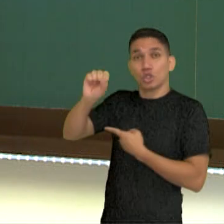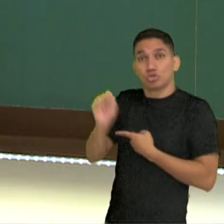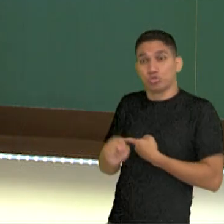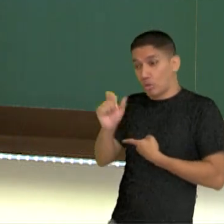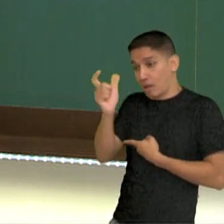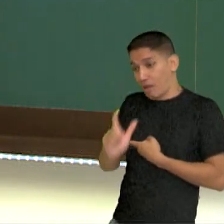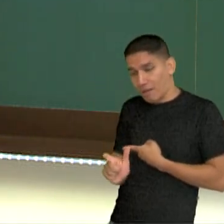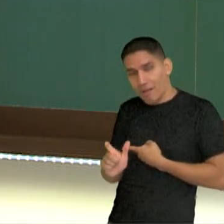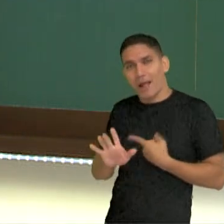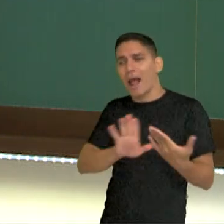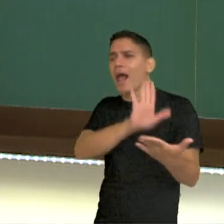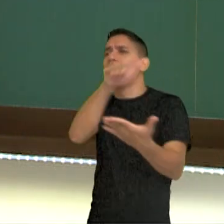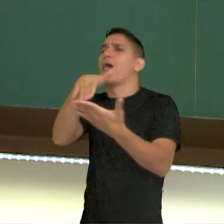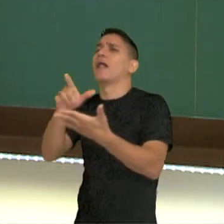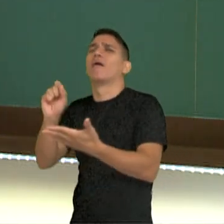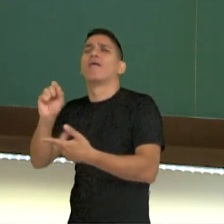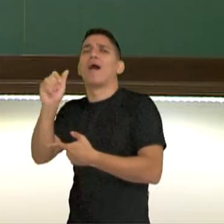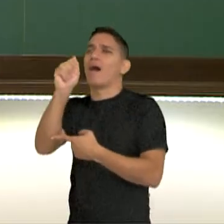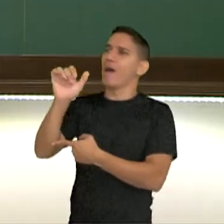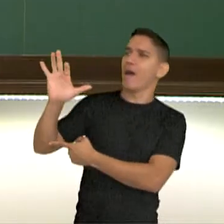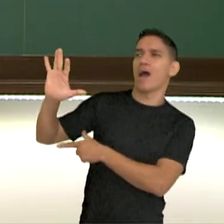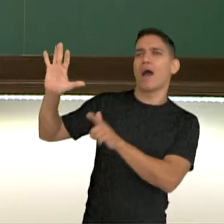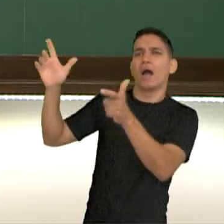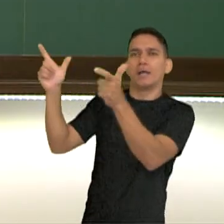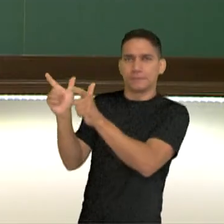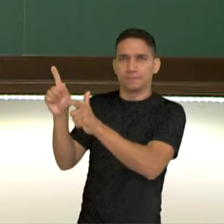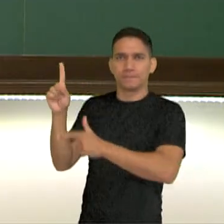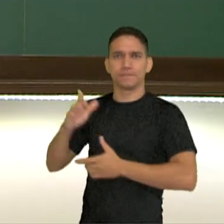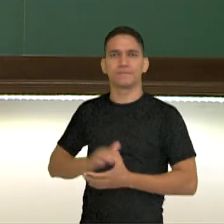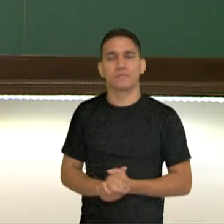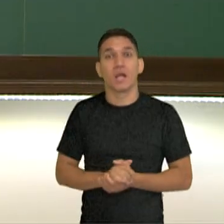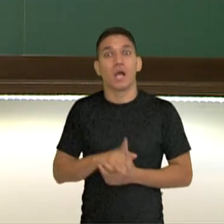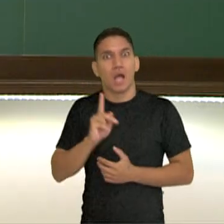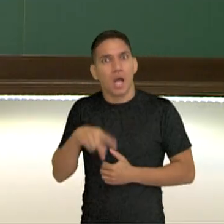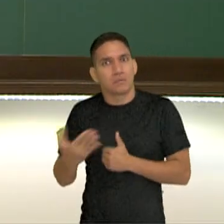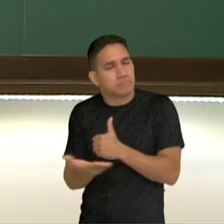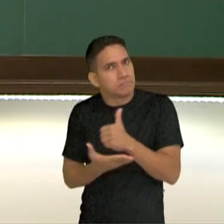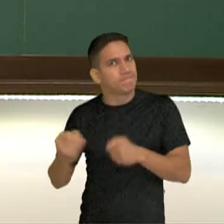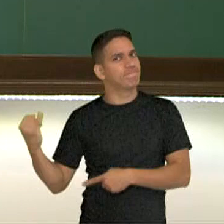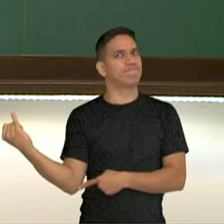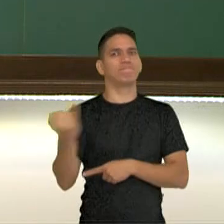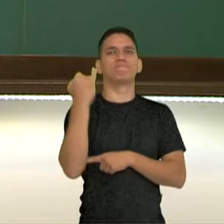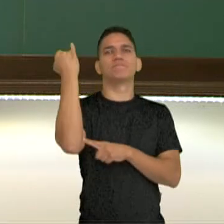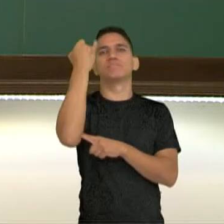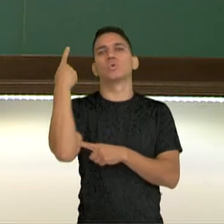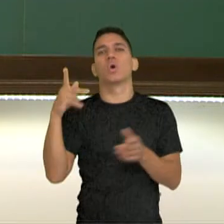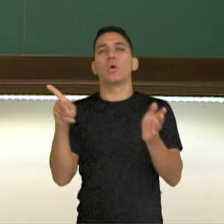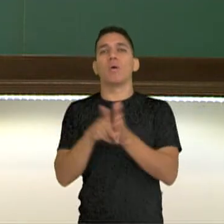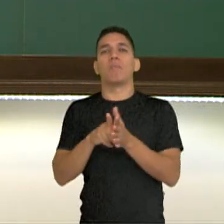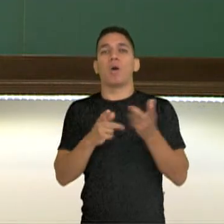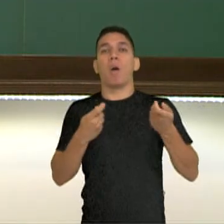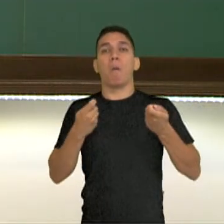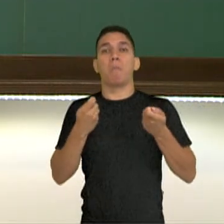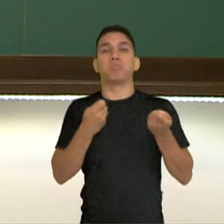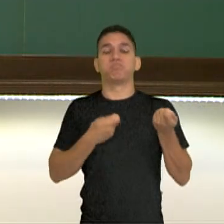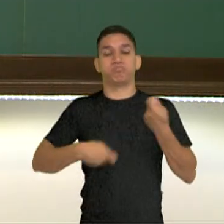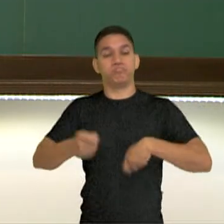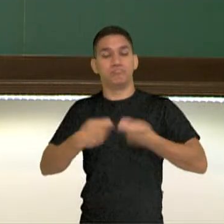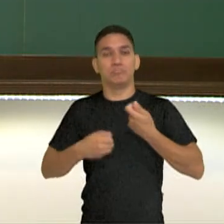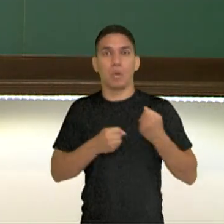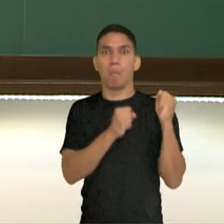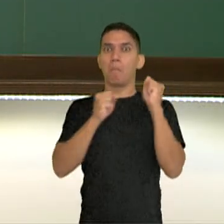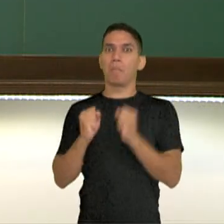da Itália até a Ásia Menor. Isso vai se tornar uma base muito importante para o poder dessa ilha, porque,